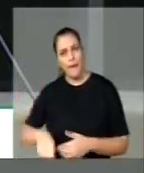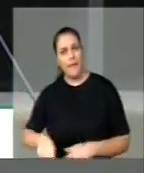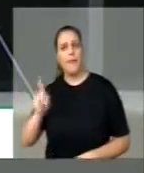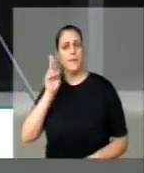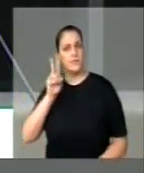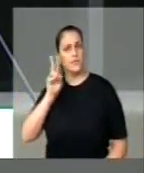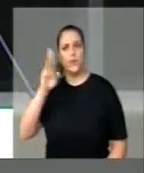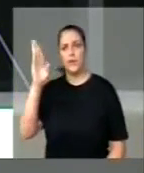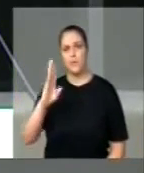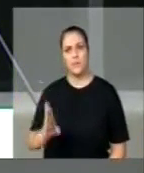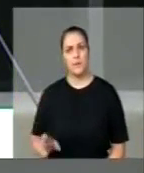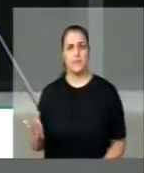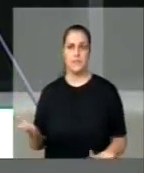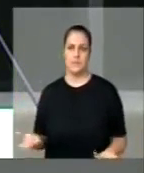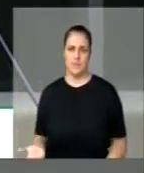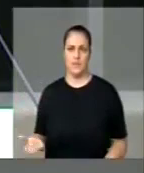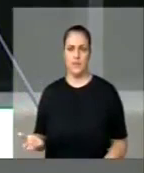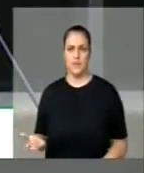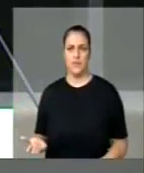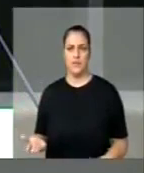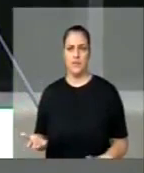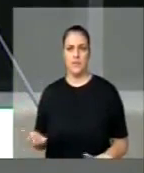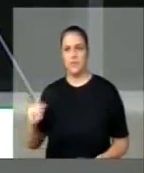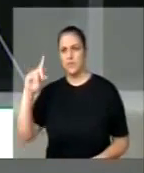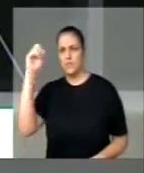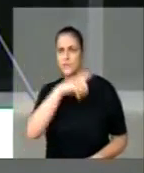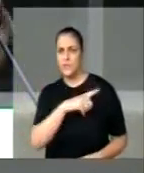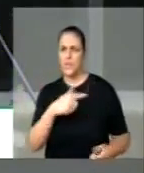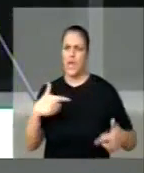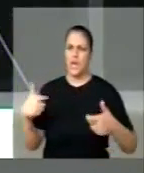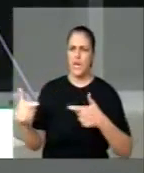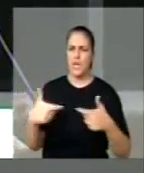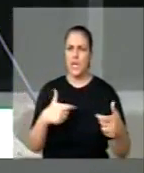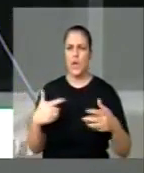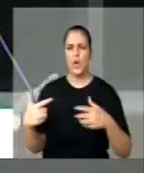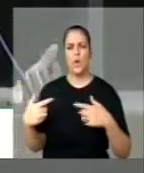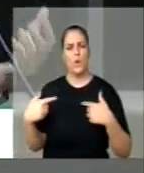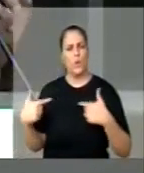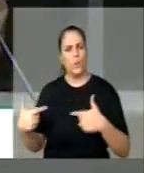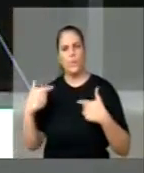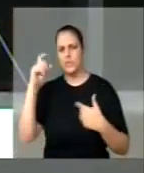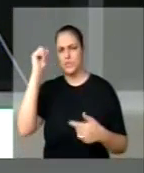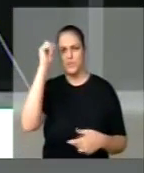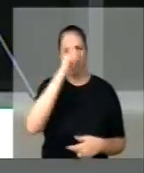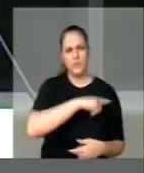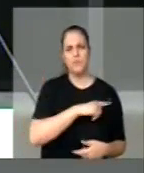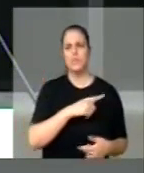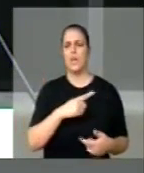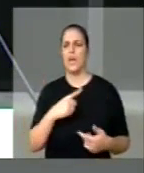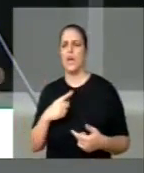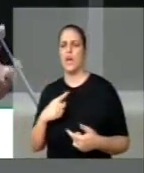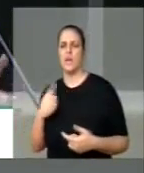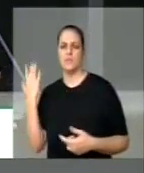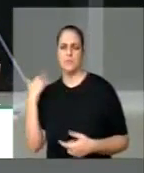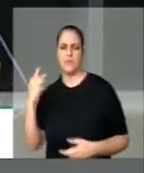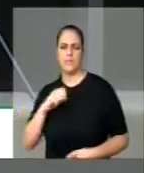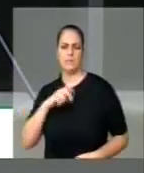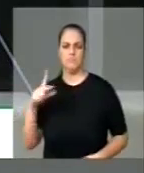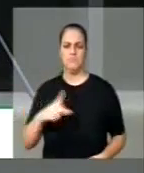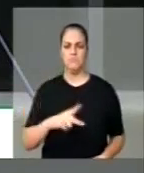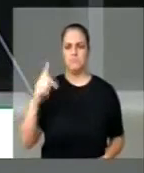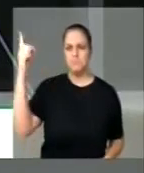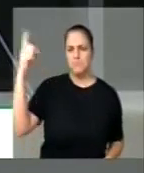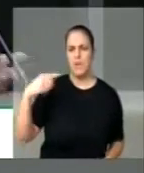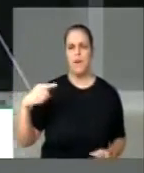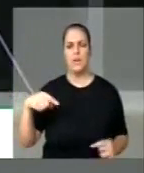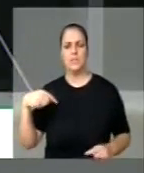com a colônia, na sua luta pelo desenvolvimento, incorporando na sua economia